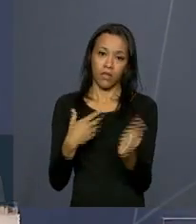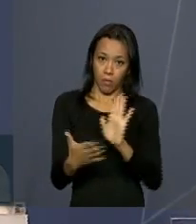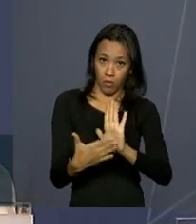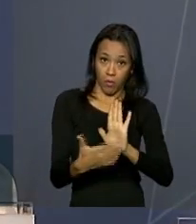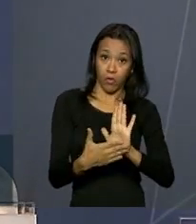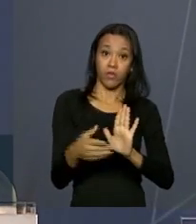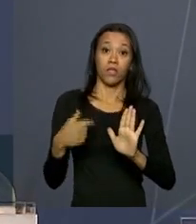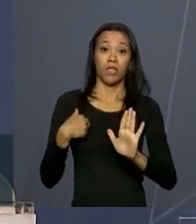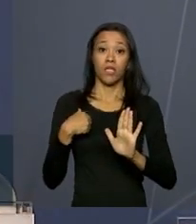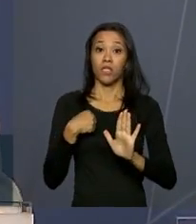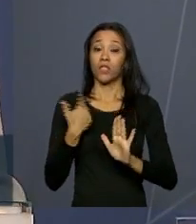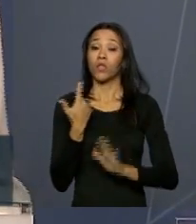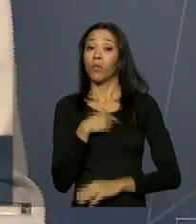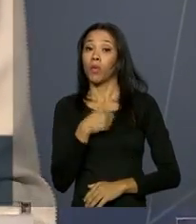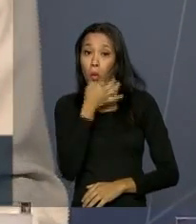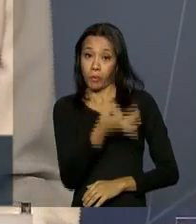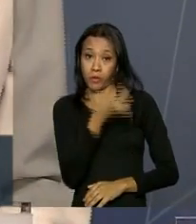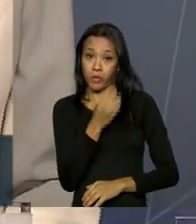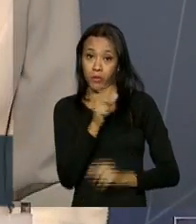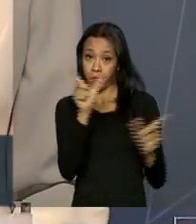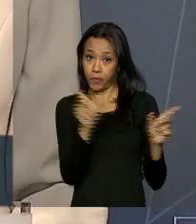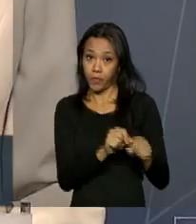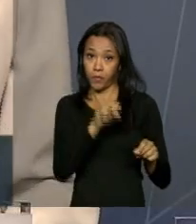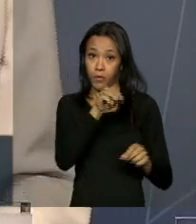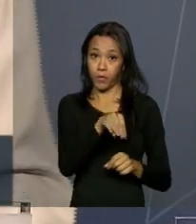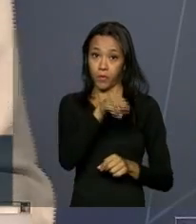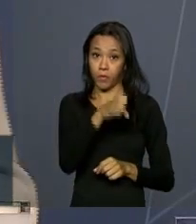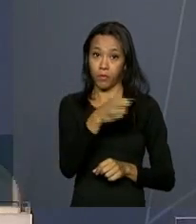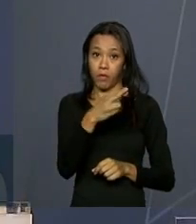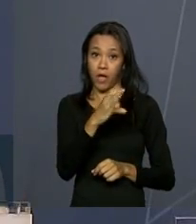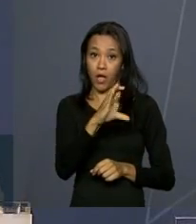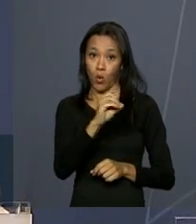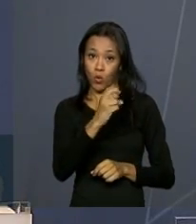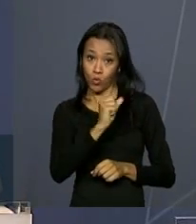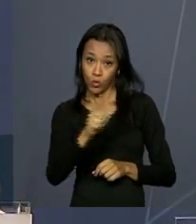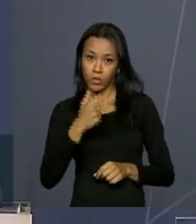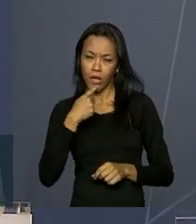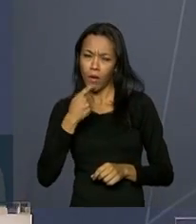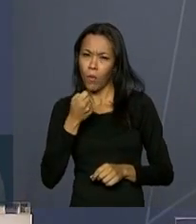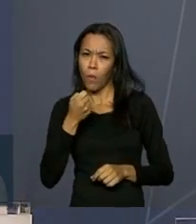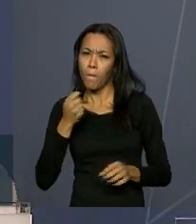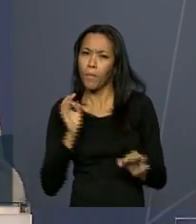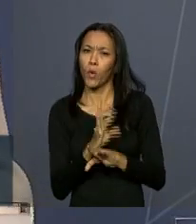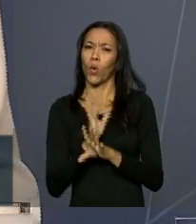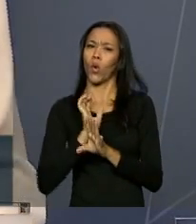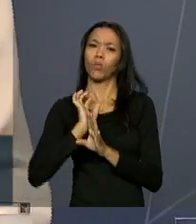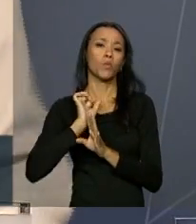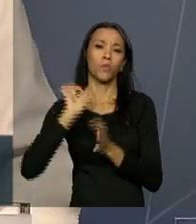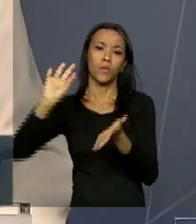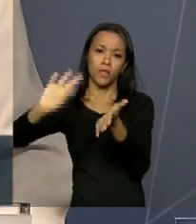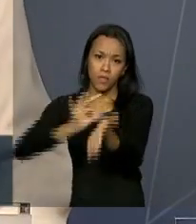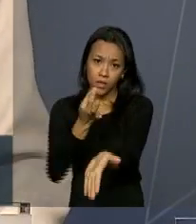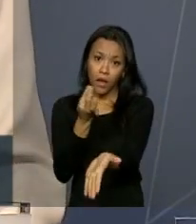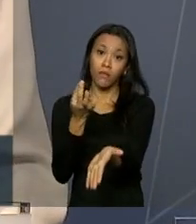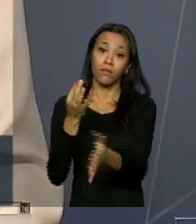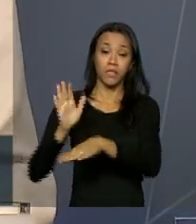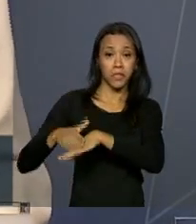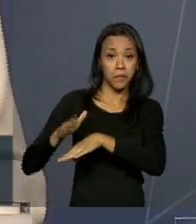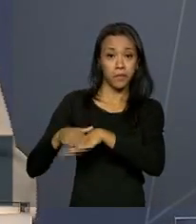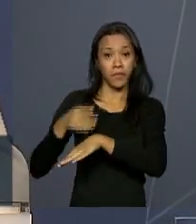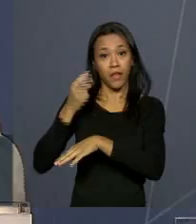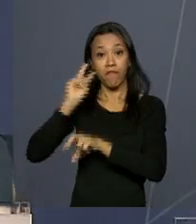vista do Mercosul, ele está pronto para ser assinado e acreditamos que, do ponto de vista da União Europeia,